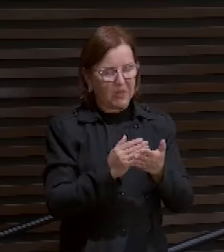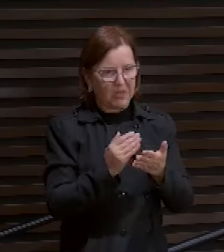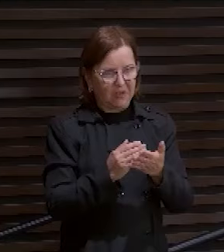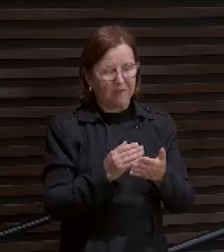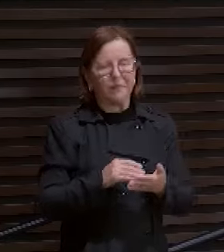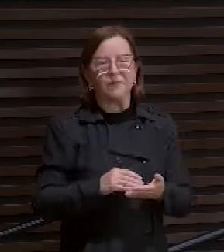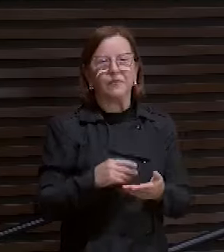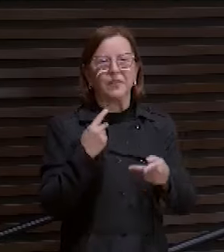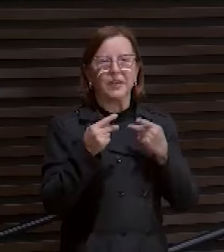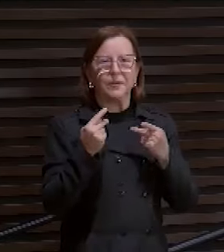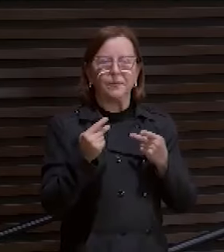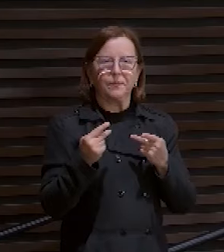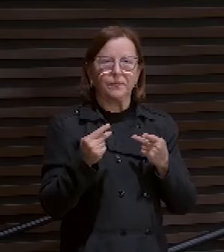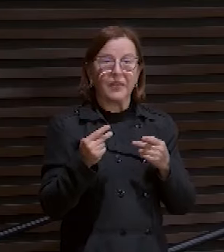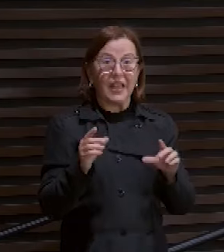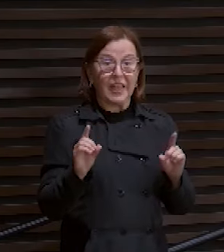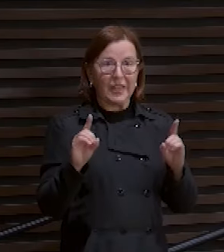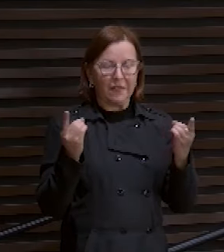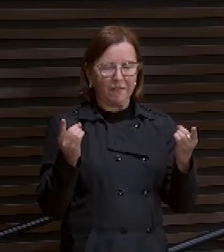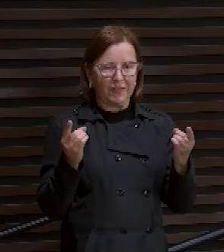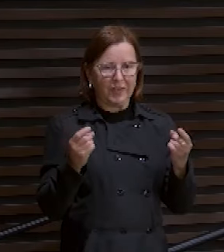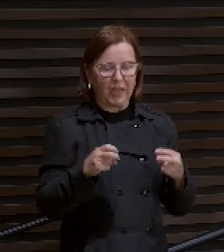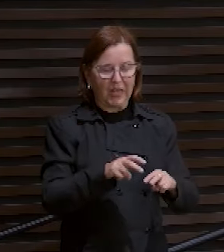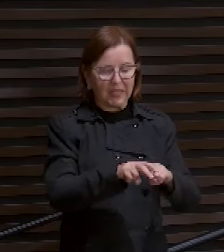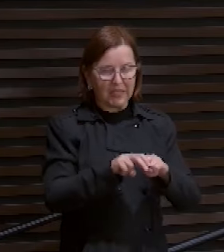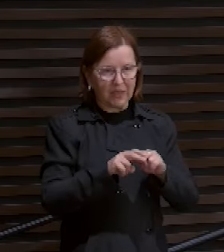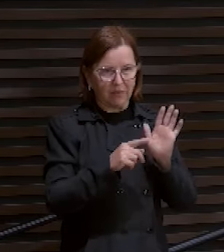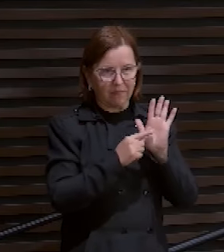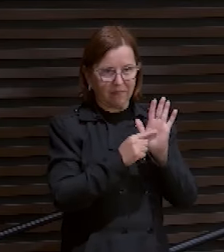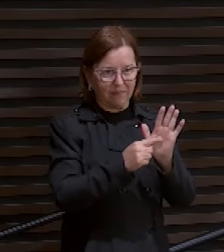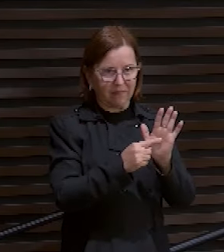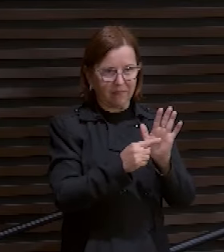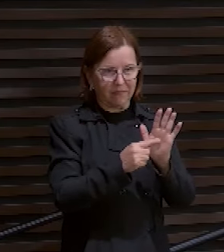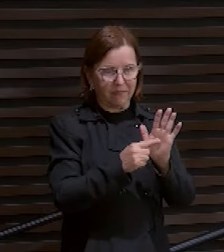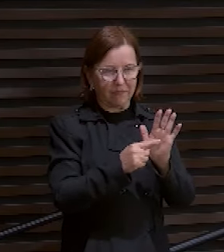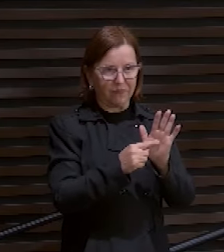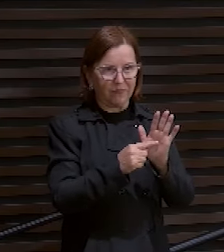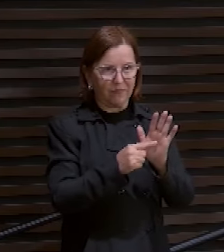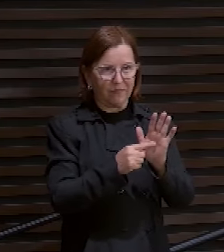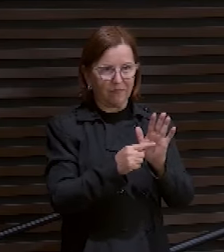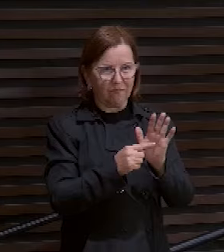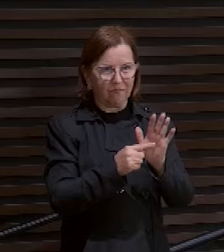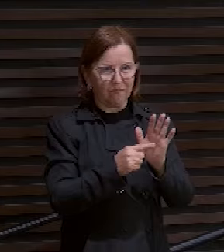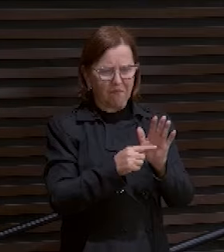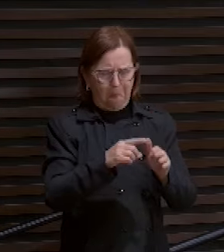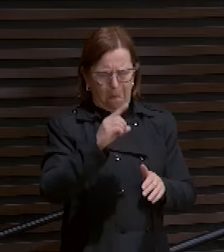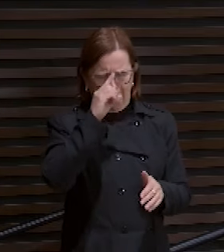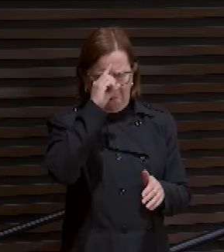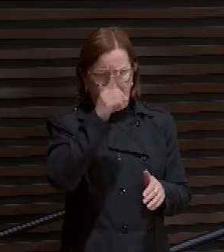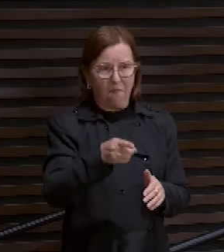Ele defende que as causas apresentadas no manual são arbitrárias.